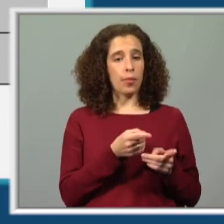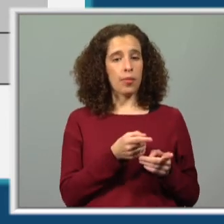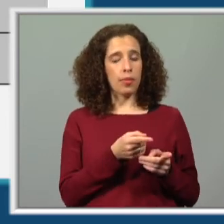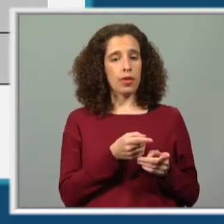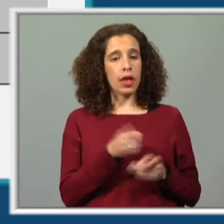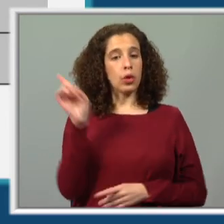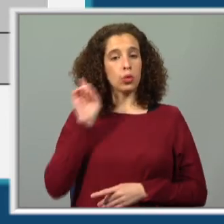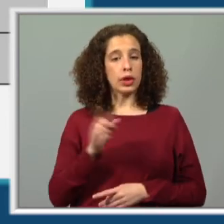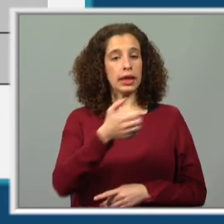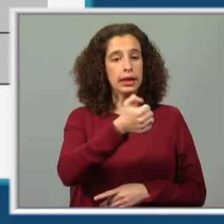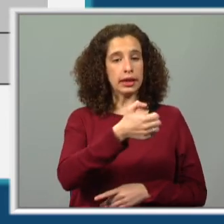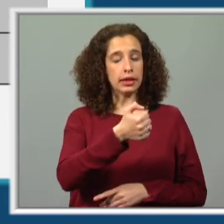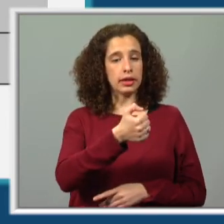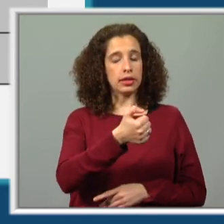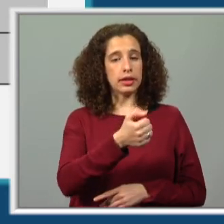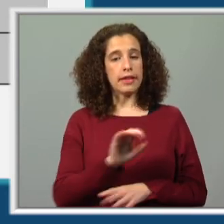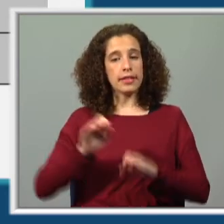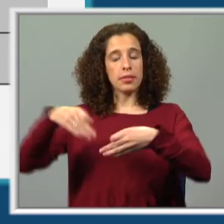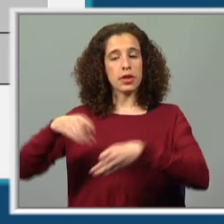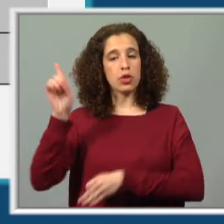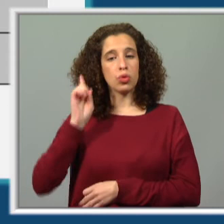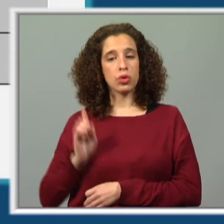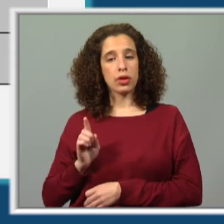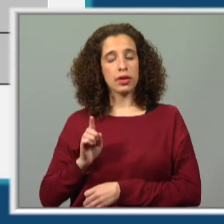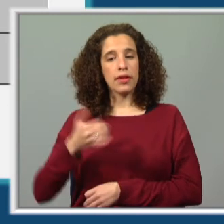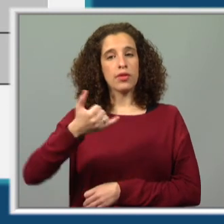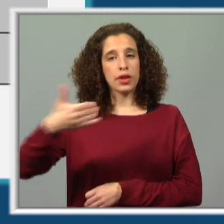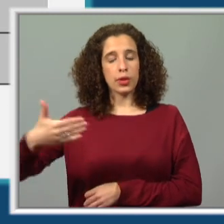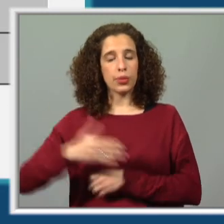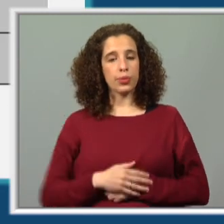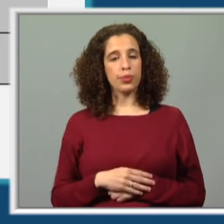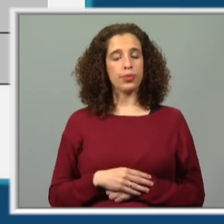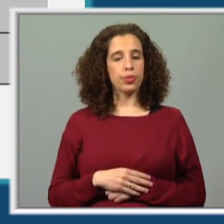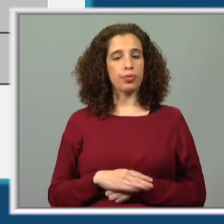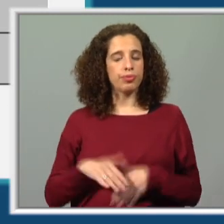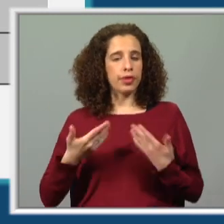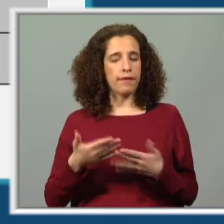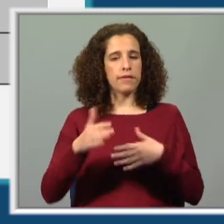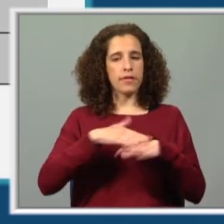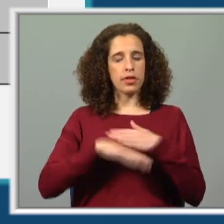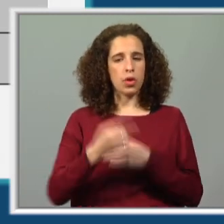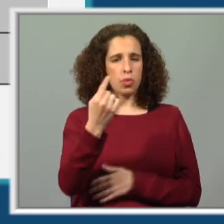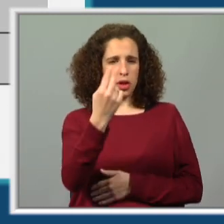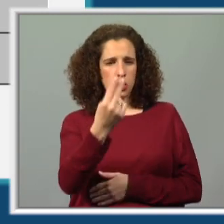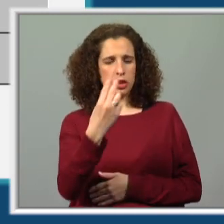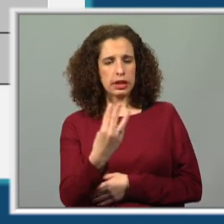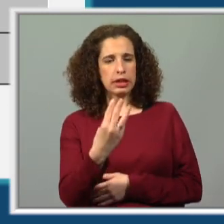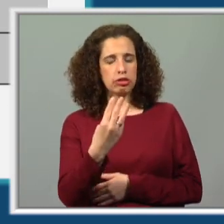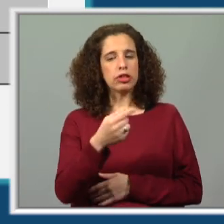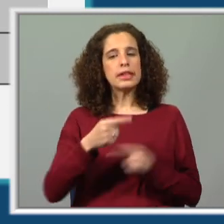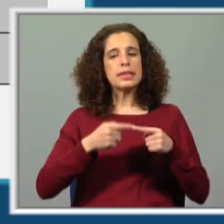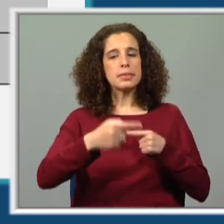15 e iria terminar no dia 21. Ora, já fizemos uma, duas, três